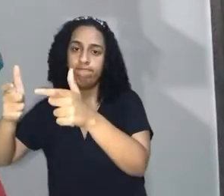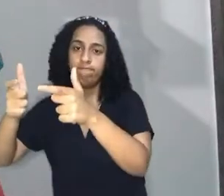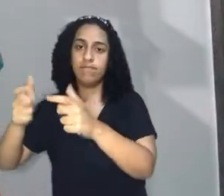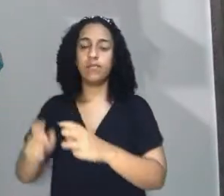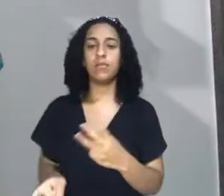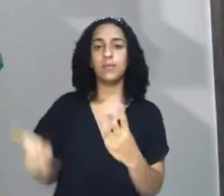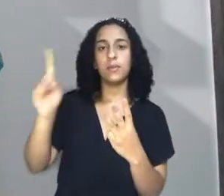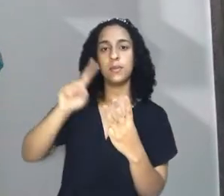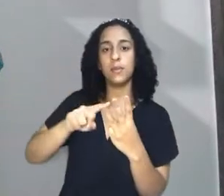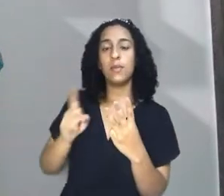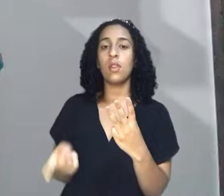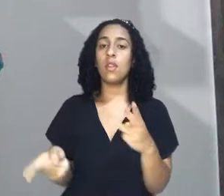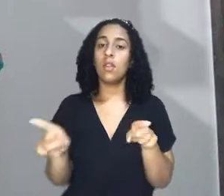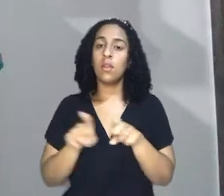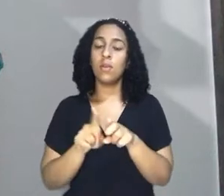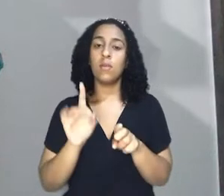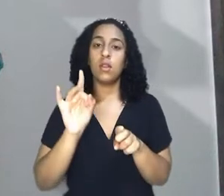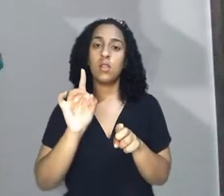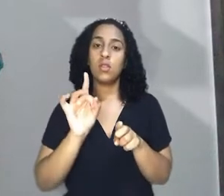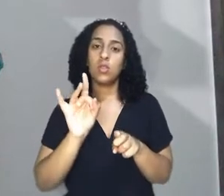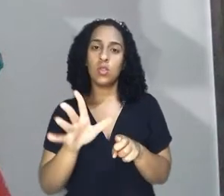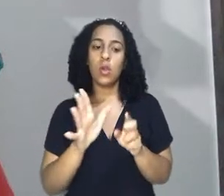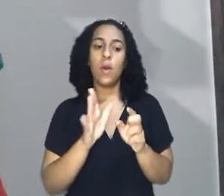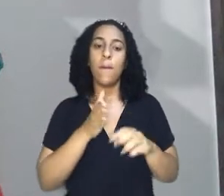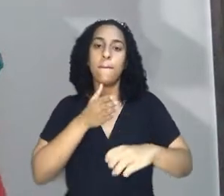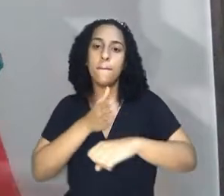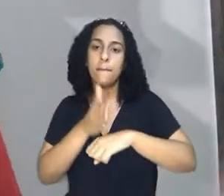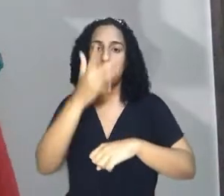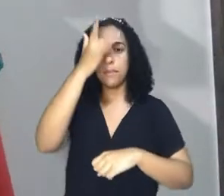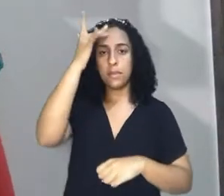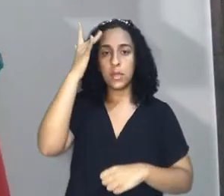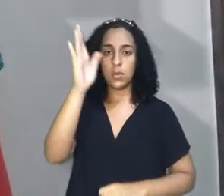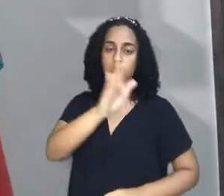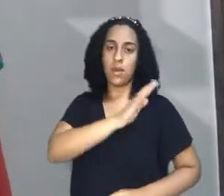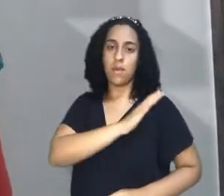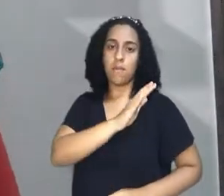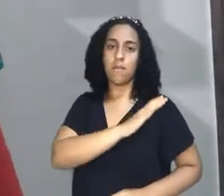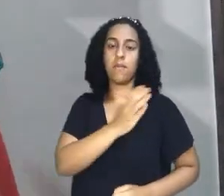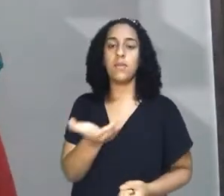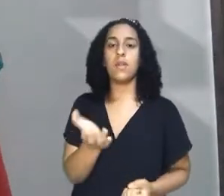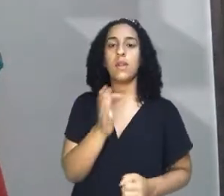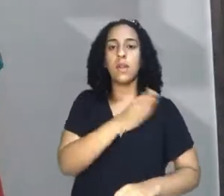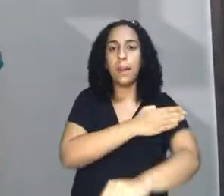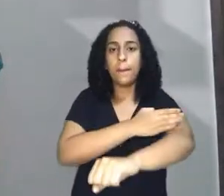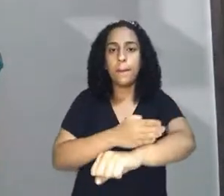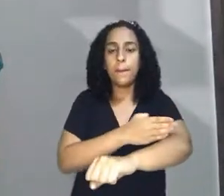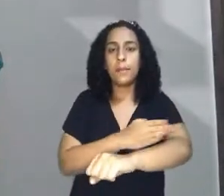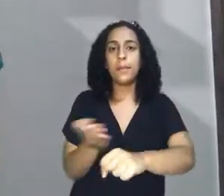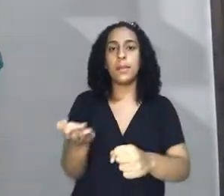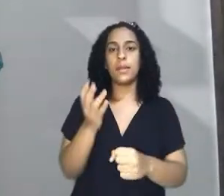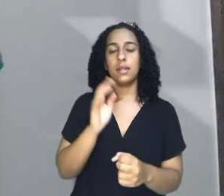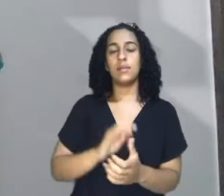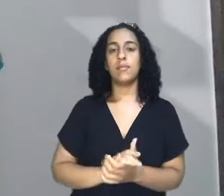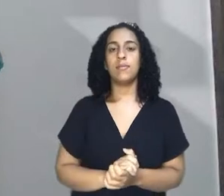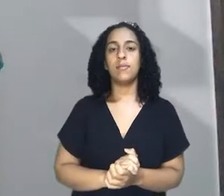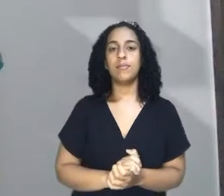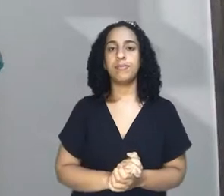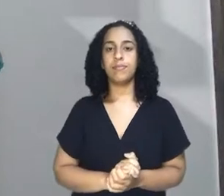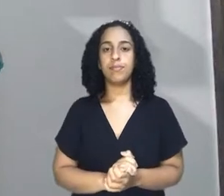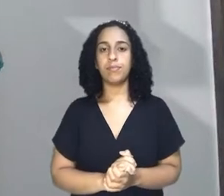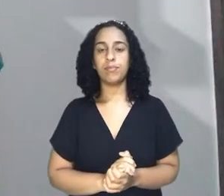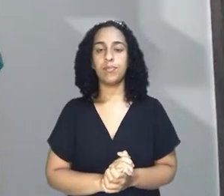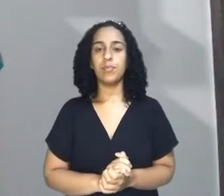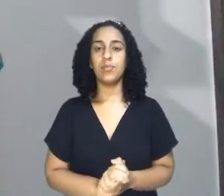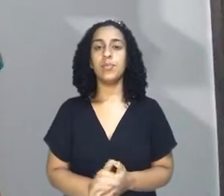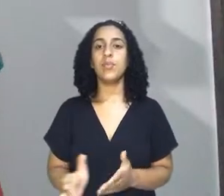não é apenas a elite branca, letrada e rica a protagonista desse processo, como muitos ainda tentam exaltar. 2.